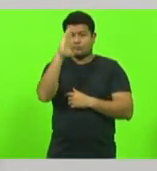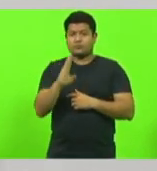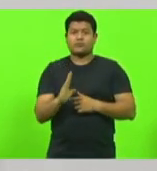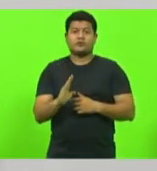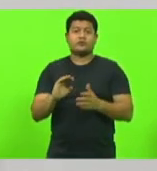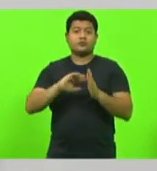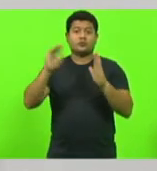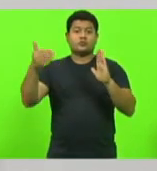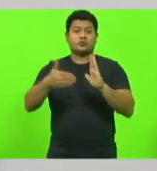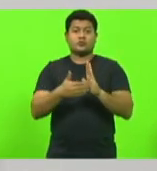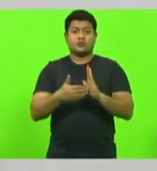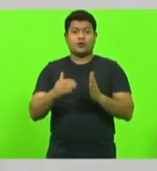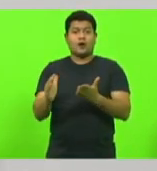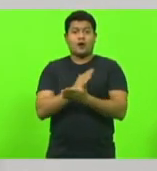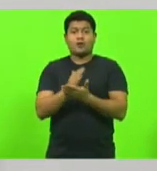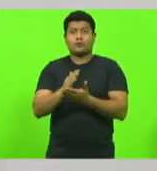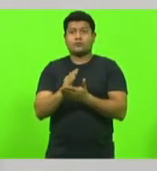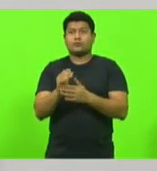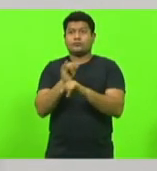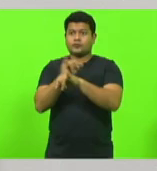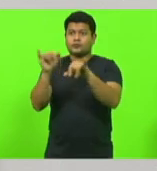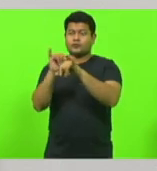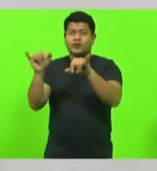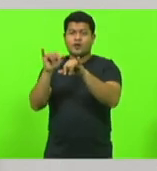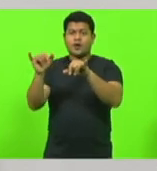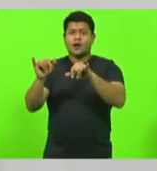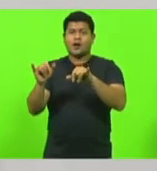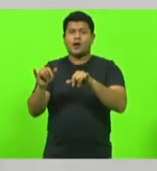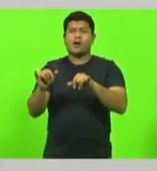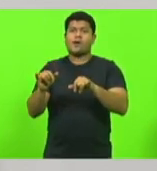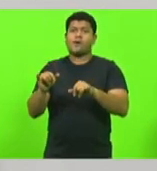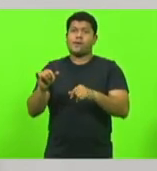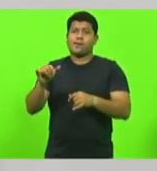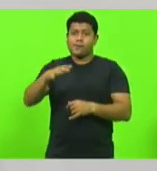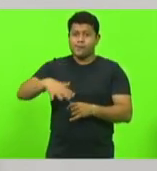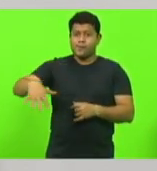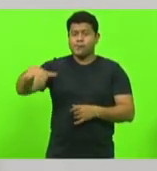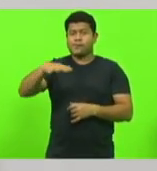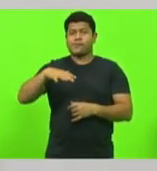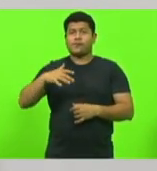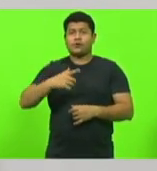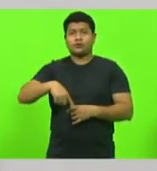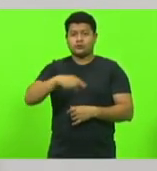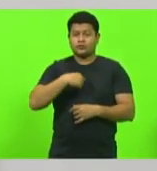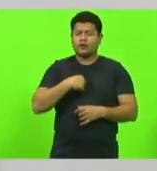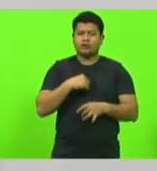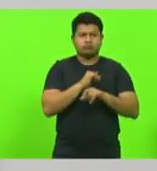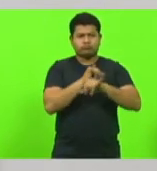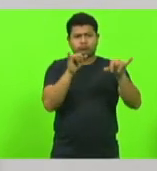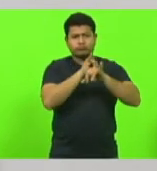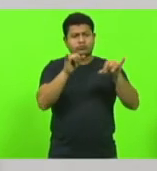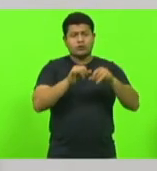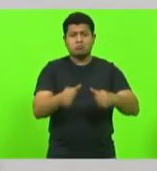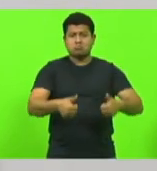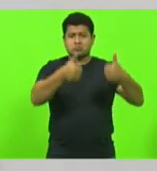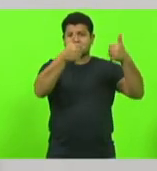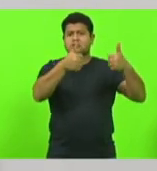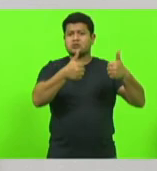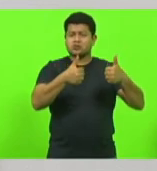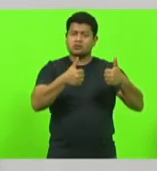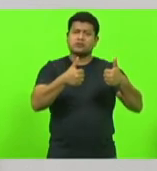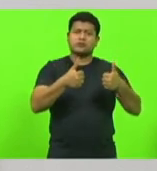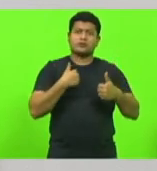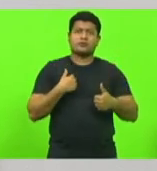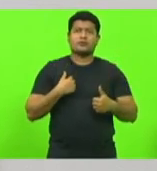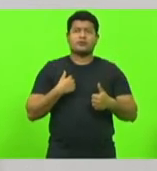noticiam a LESC no âmbito negativo, nós estamos divulgando no âmbito positivo, servindo de